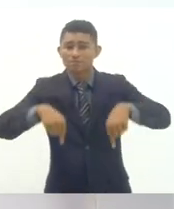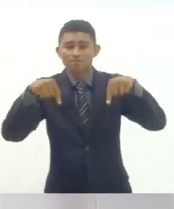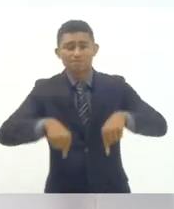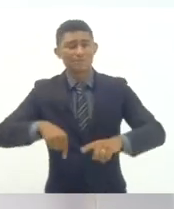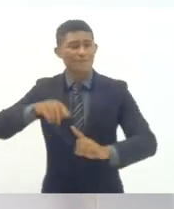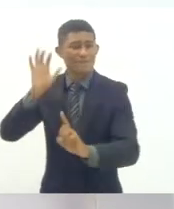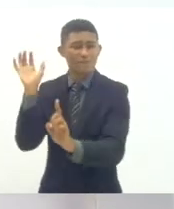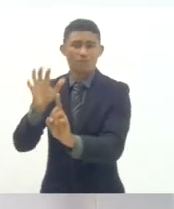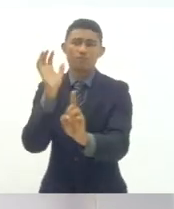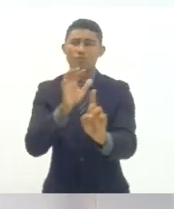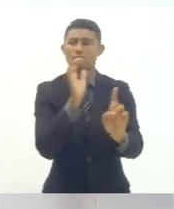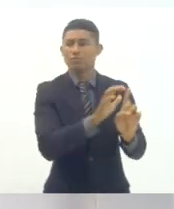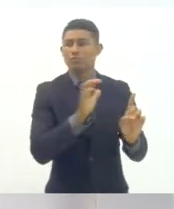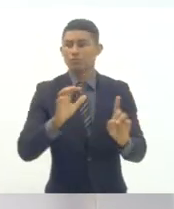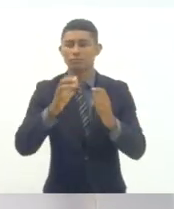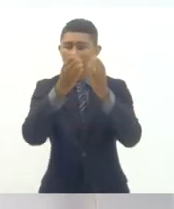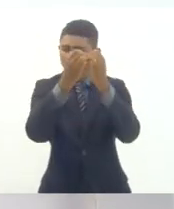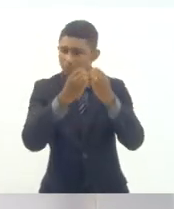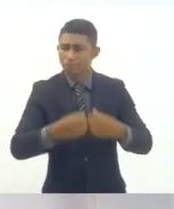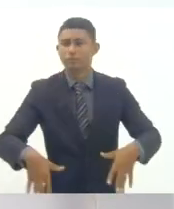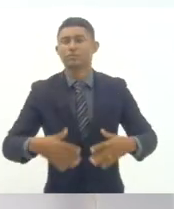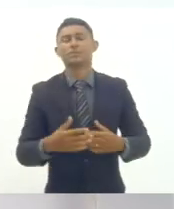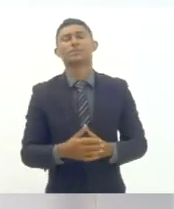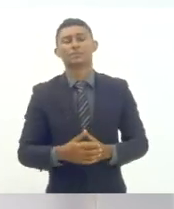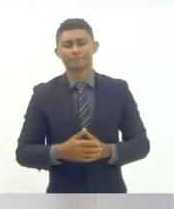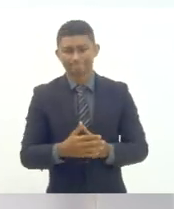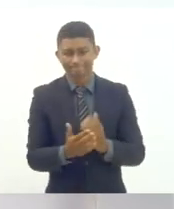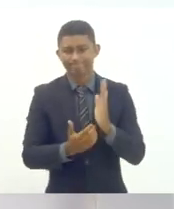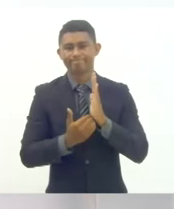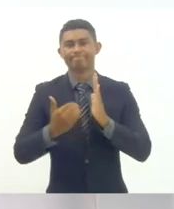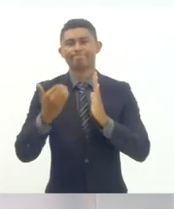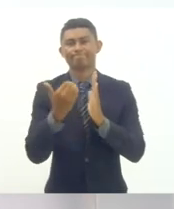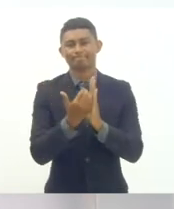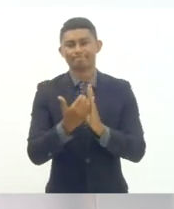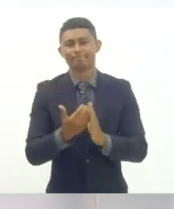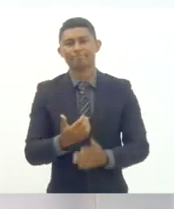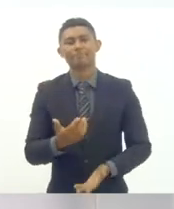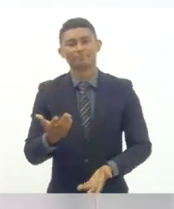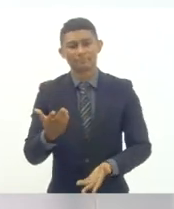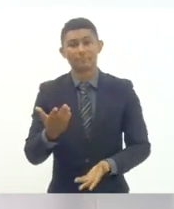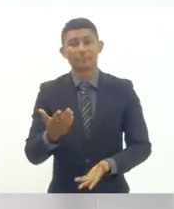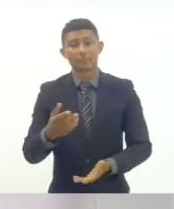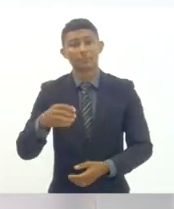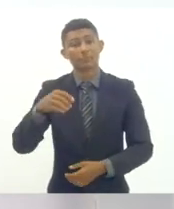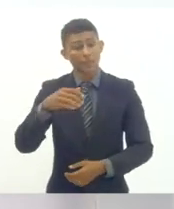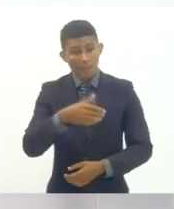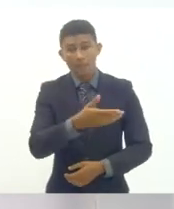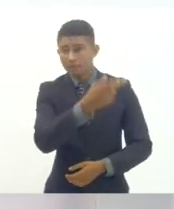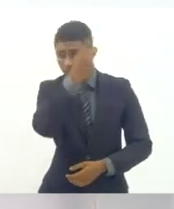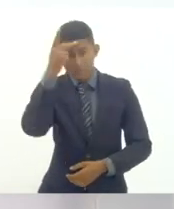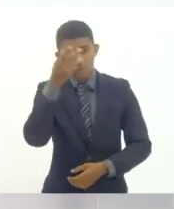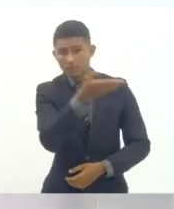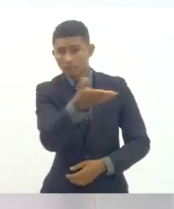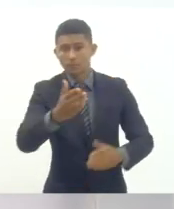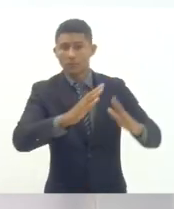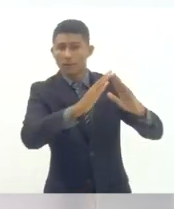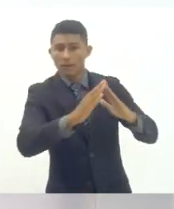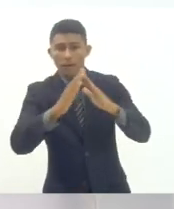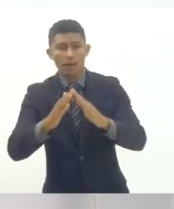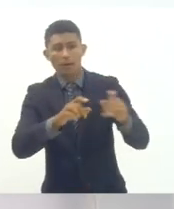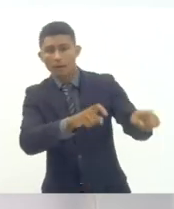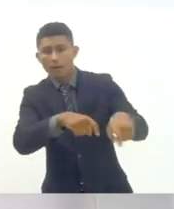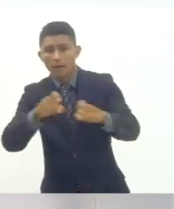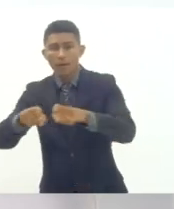afetada referente ao direito ao acesso à educação são as populações do campo das águas e da floresta